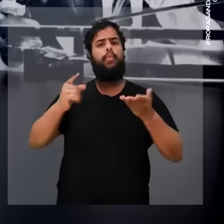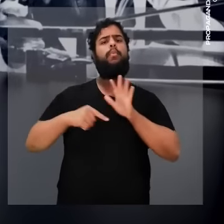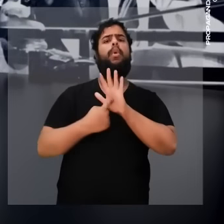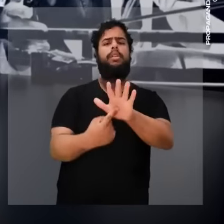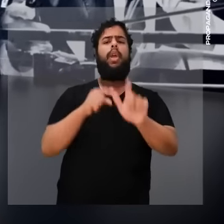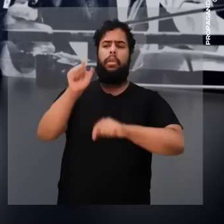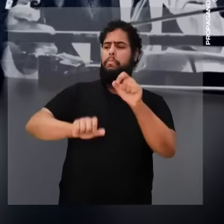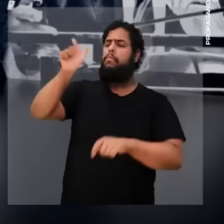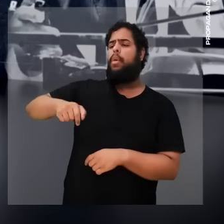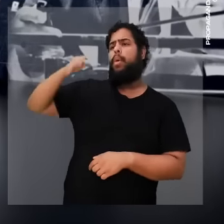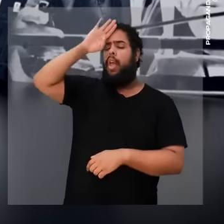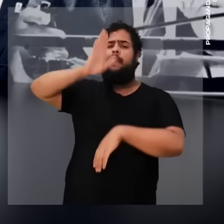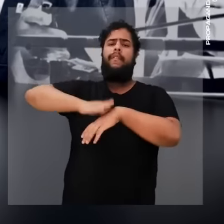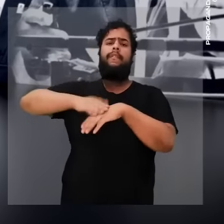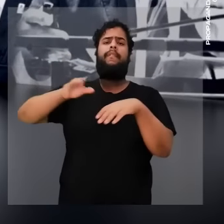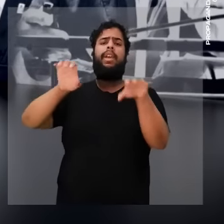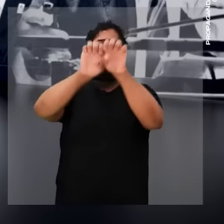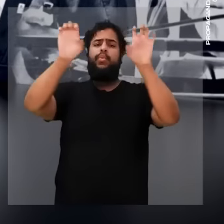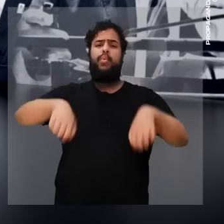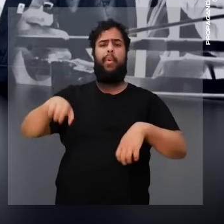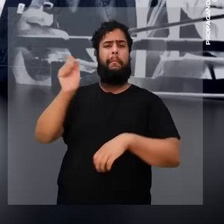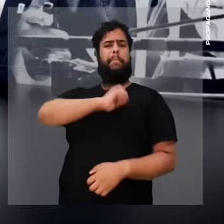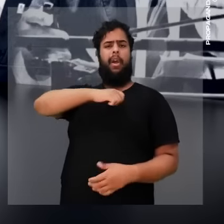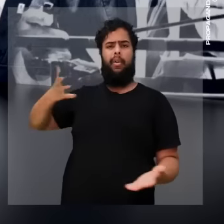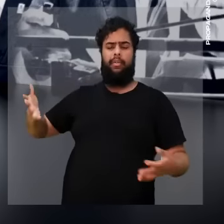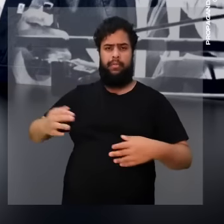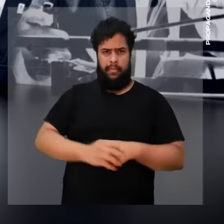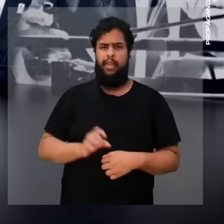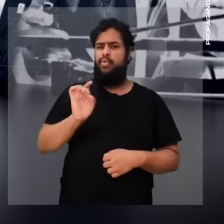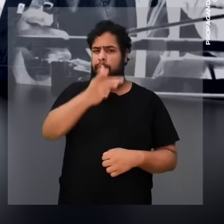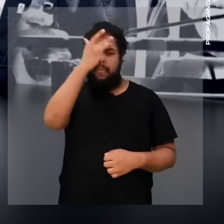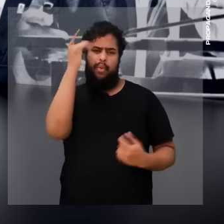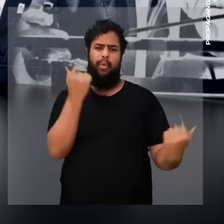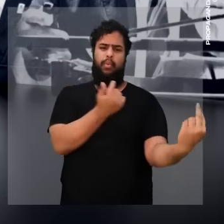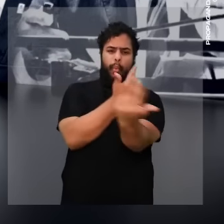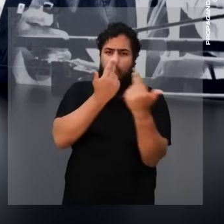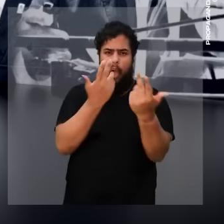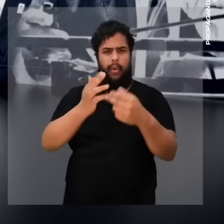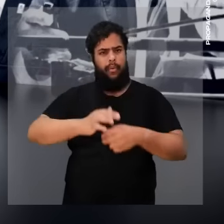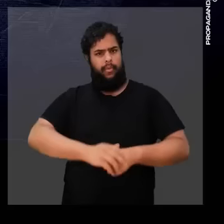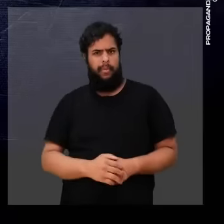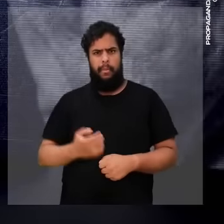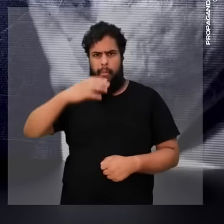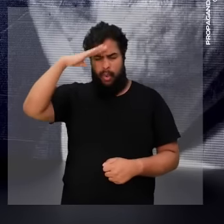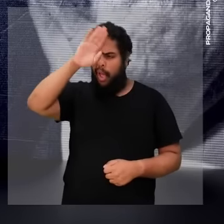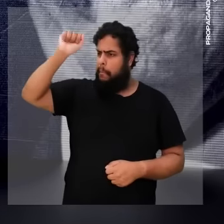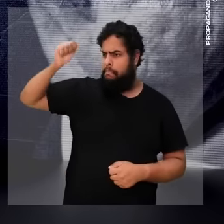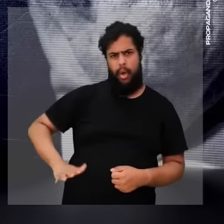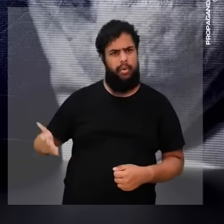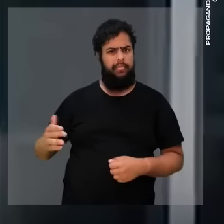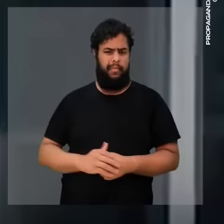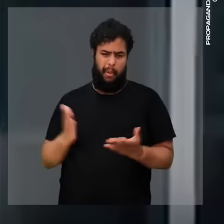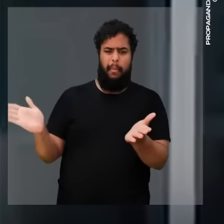Hoje vamos mostrar que Bolsonaro montou no seu governo uma verdadeira estrutura do mal, só com gente igual a ele. Bolsonaro é